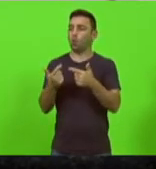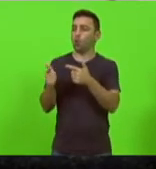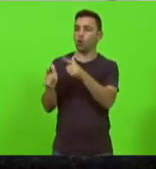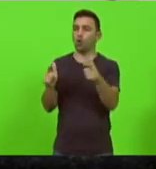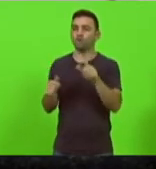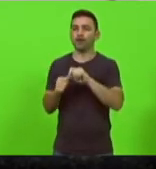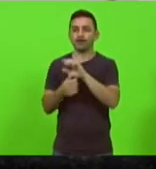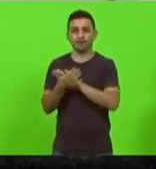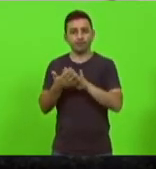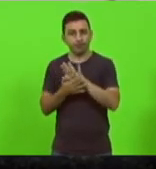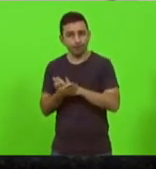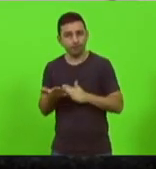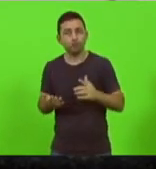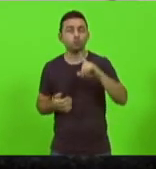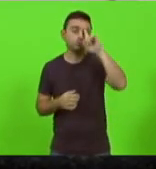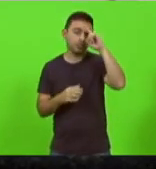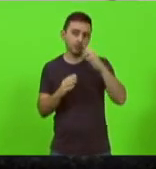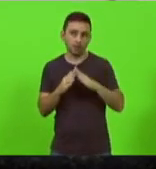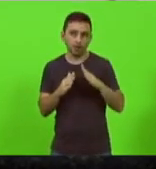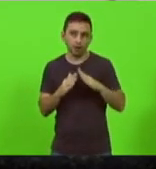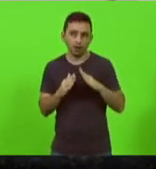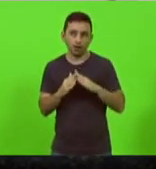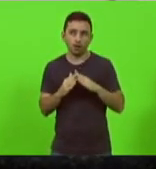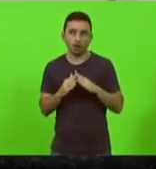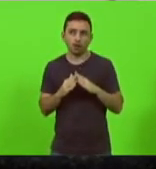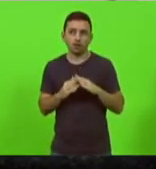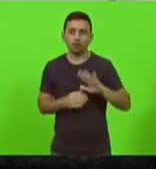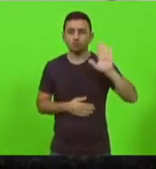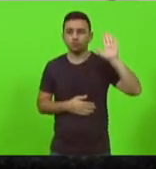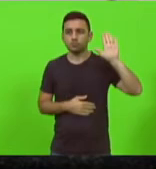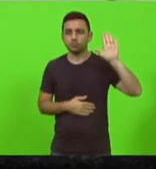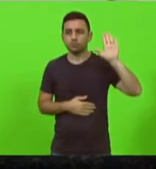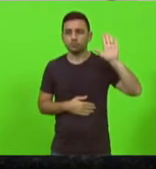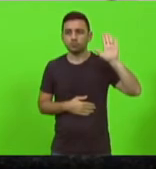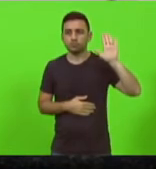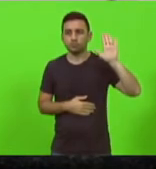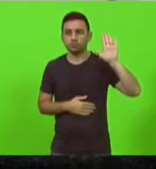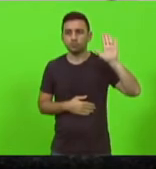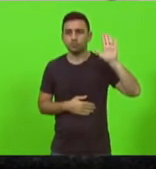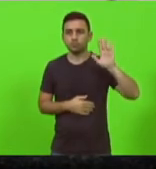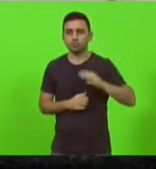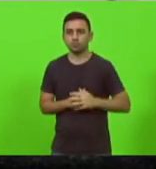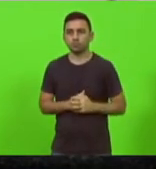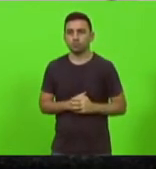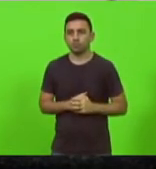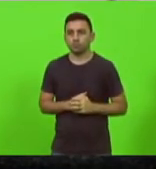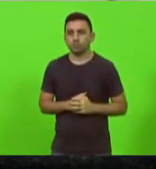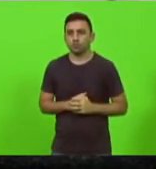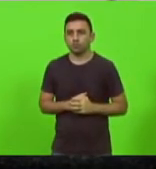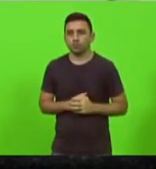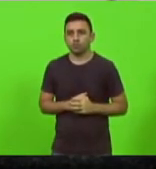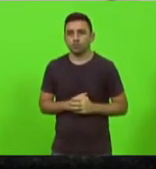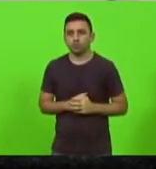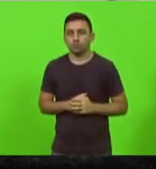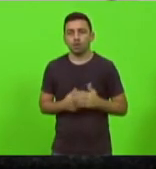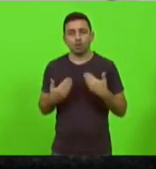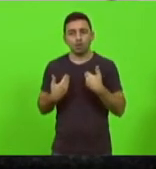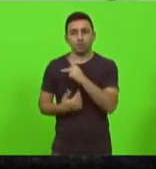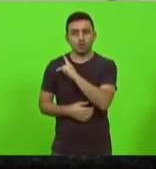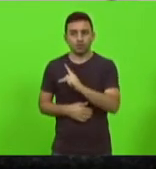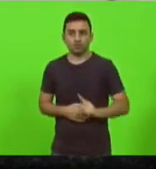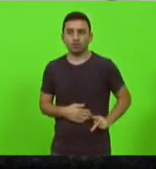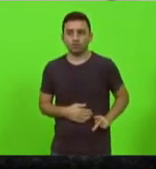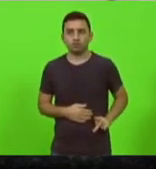hospital do Alto Vale teve um avanço gigante é questão de ordem ou é tempo de partida isso aí eu estou falando como presidente em